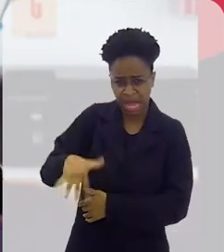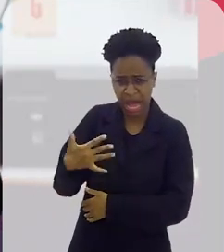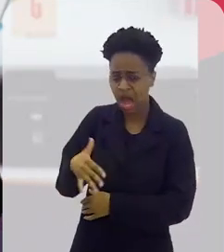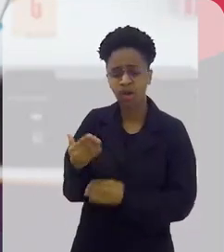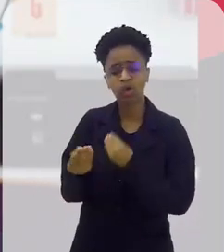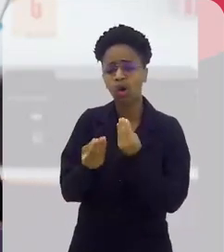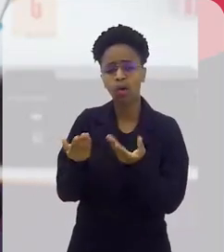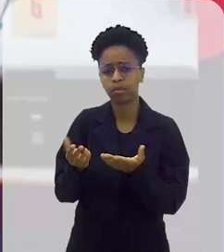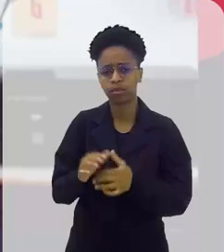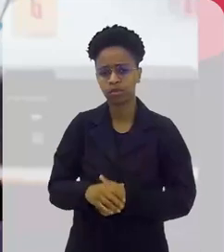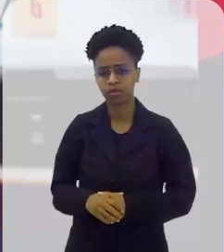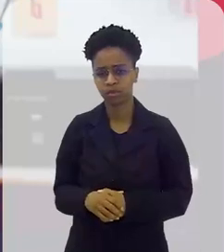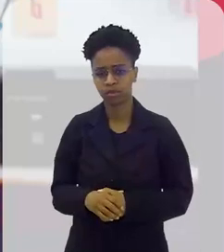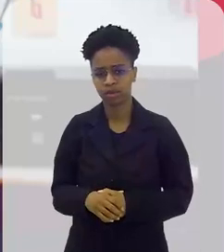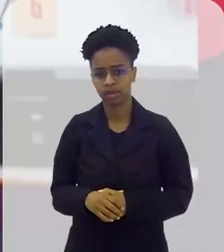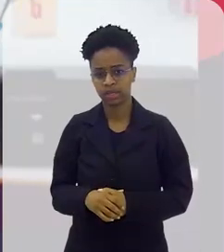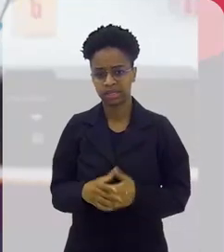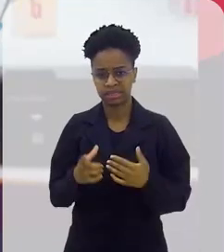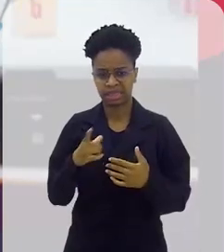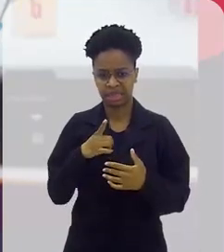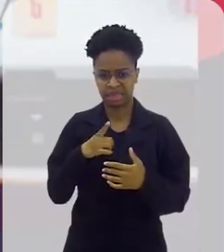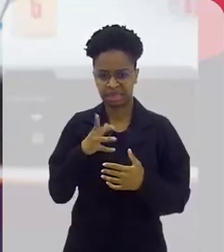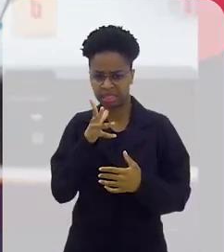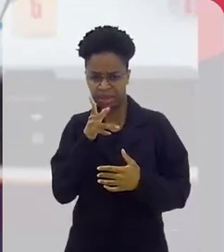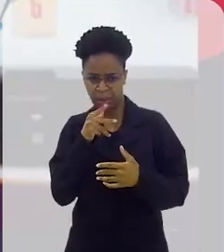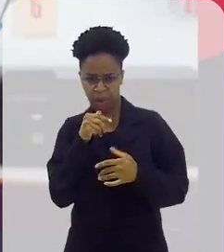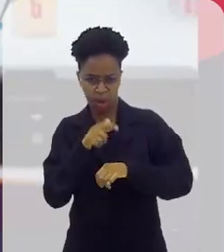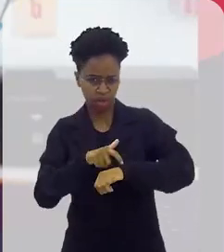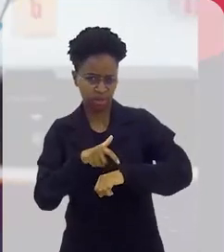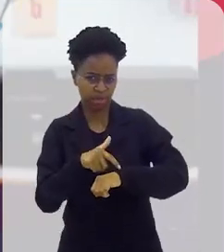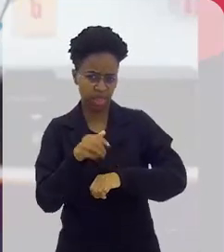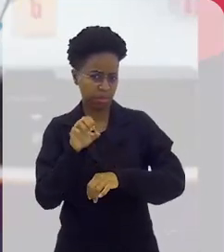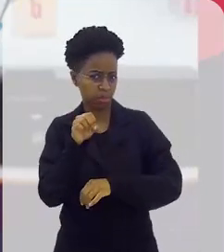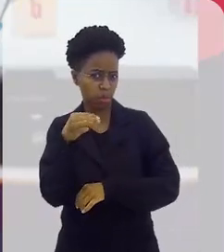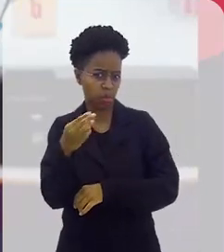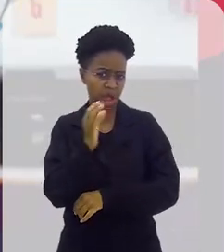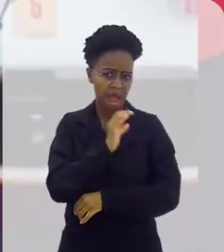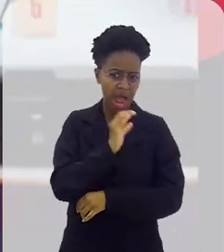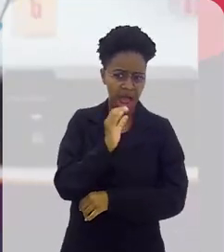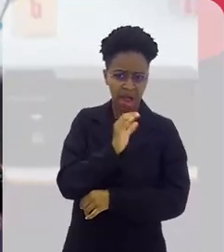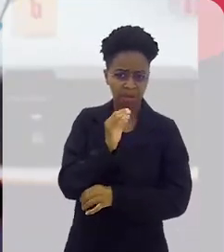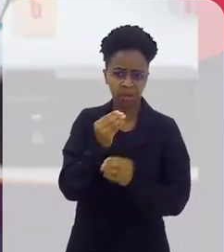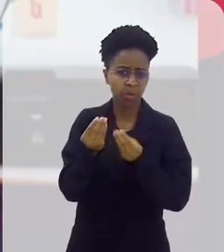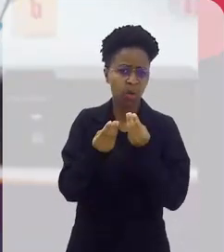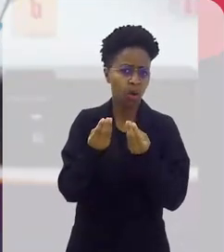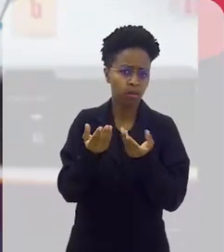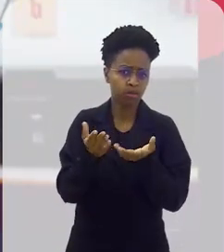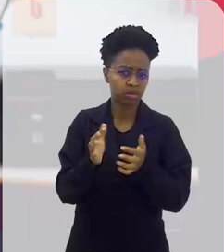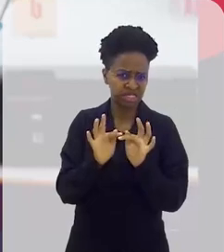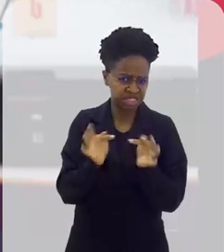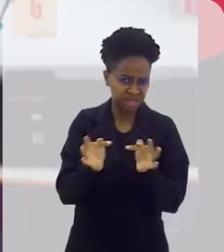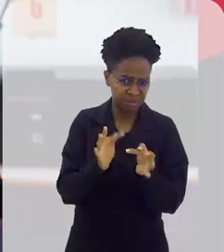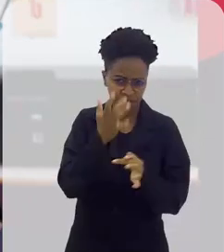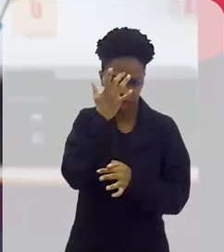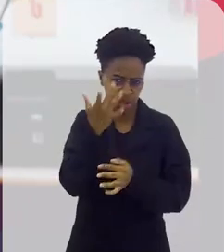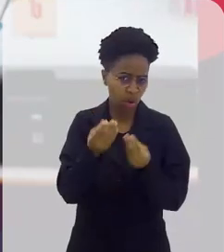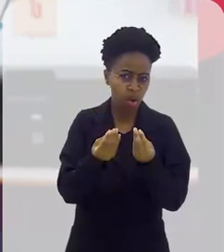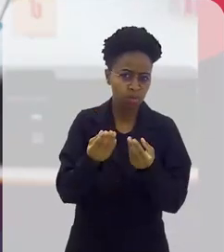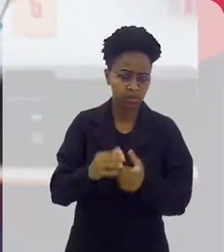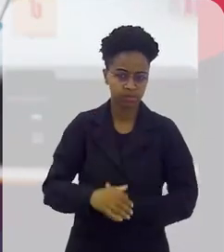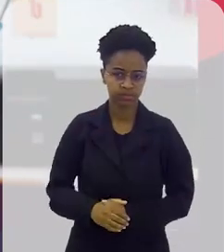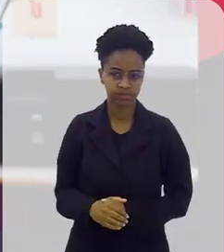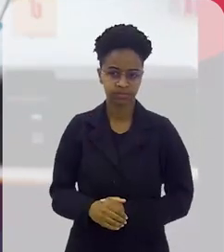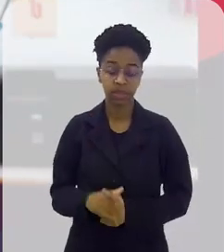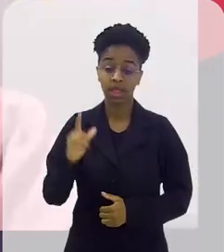caro? É um processo que leva tempo? Ou é um processo relativamente simples e fácil?